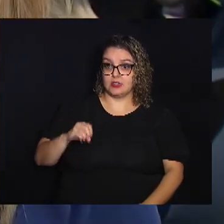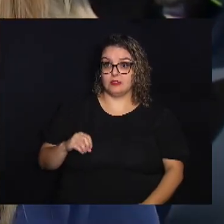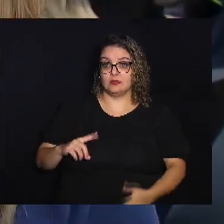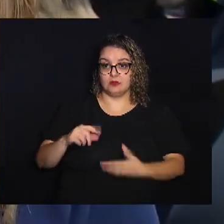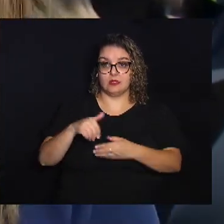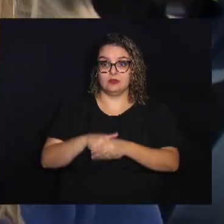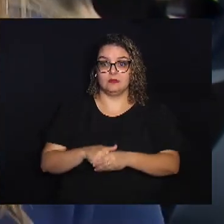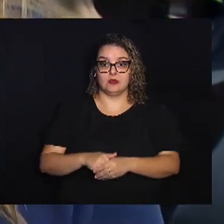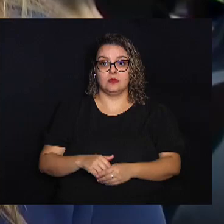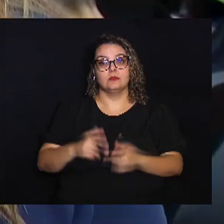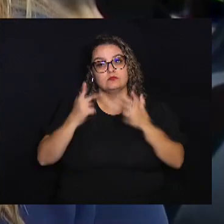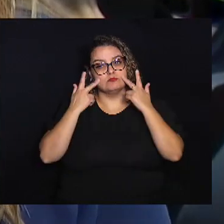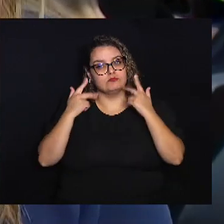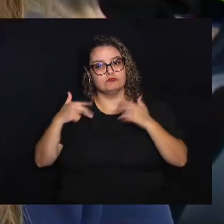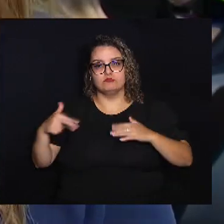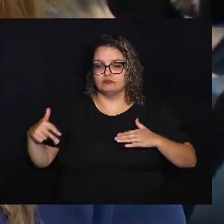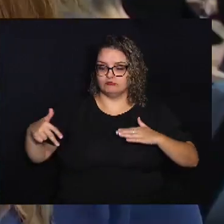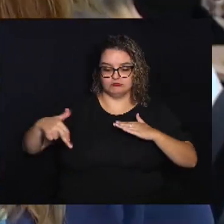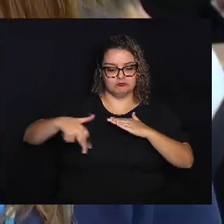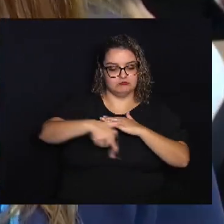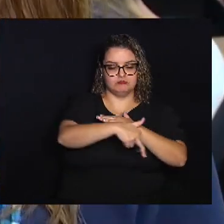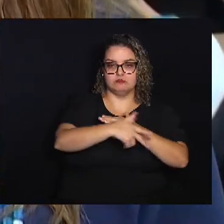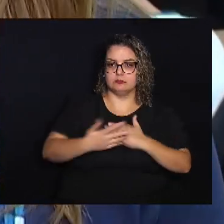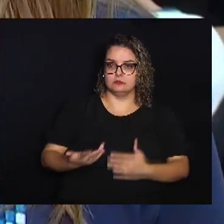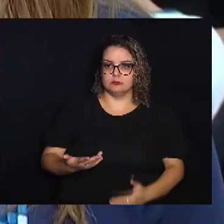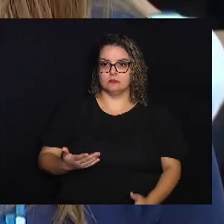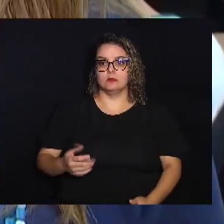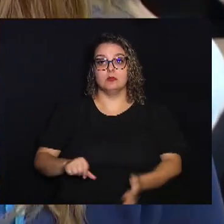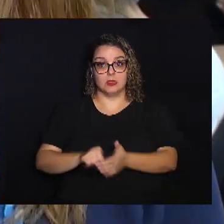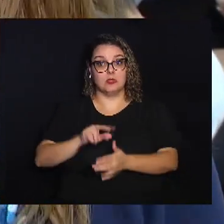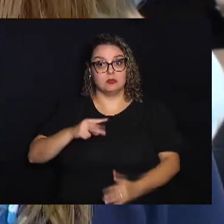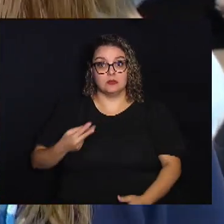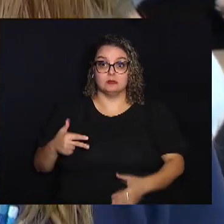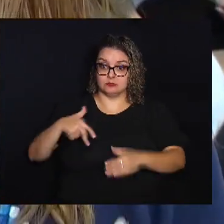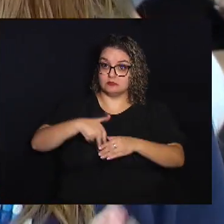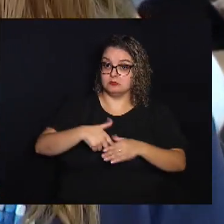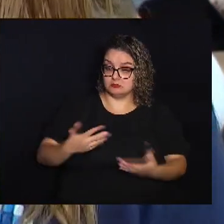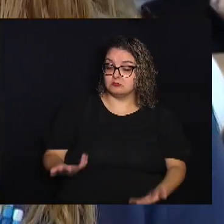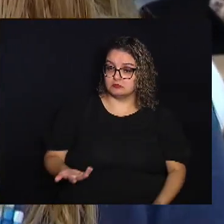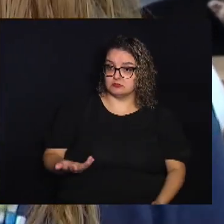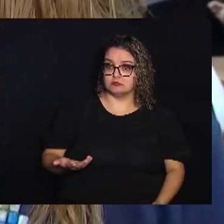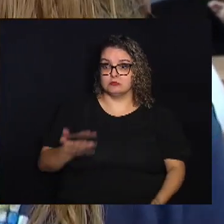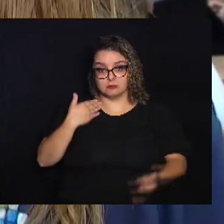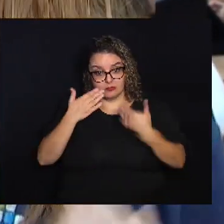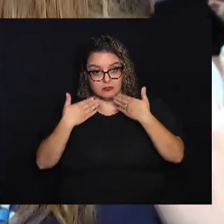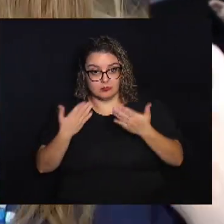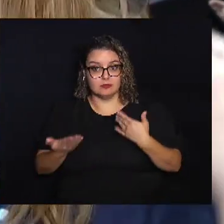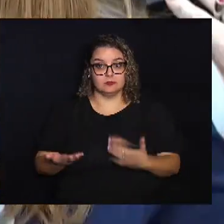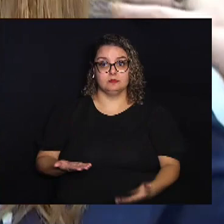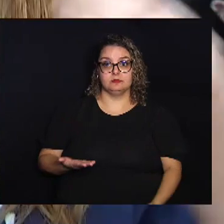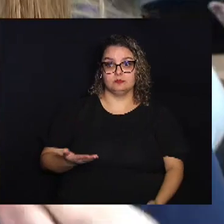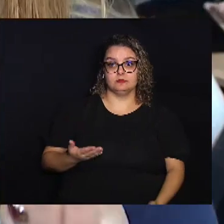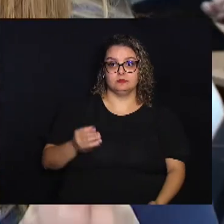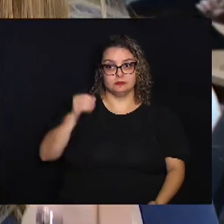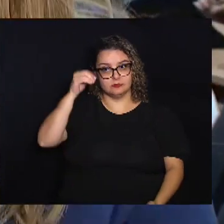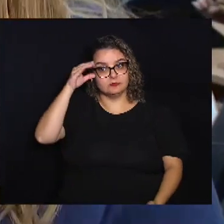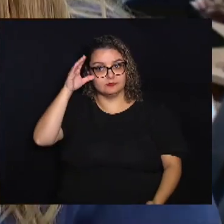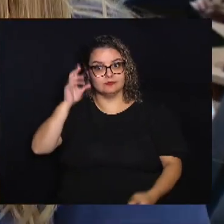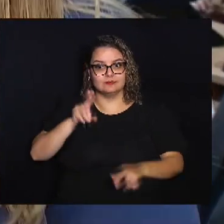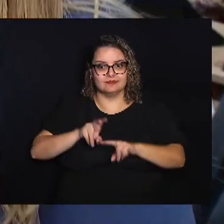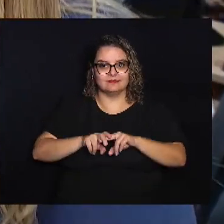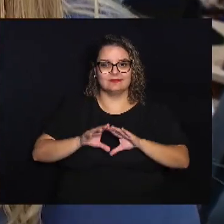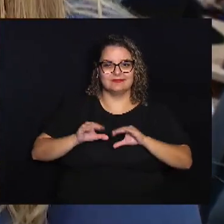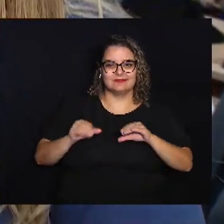só passo em frente É a primeira vez Aqui dentro mesmo Eu achei o lugar Bem confortável Para conversar As cadeiras ali São